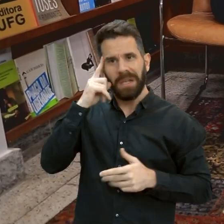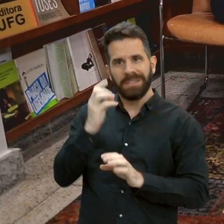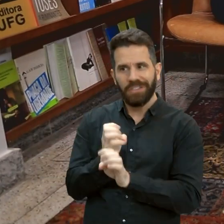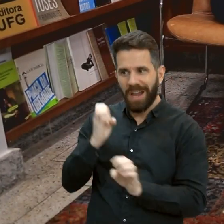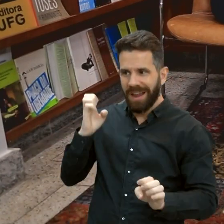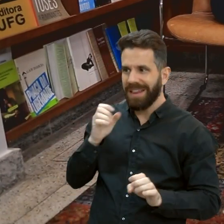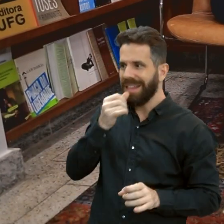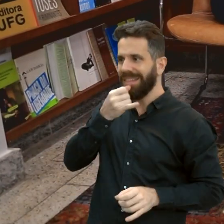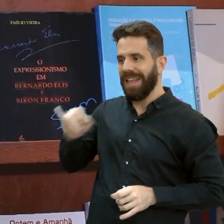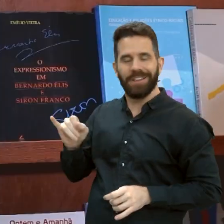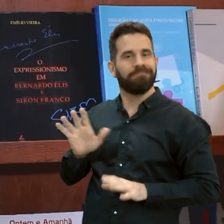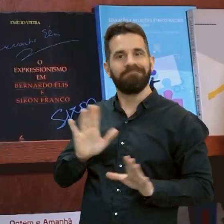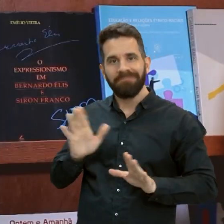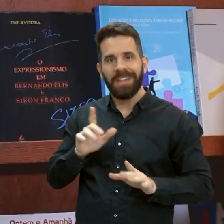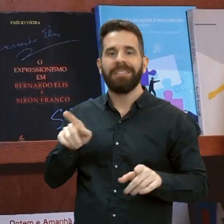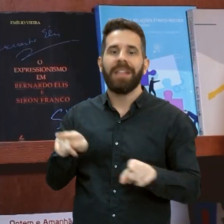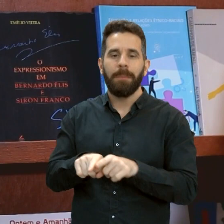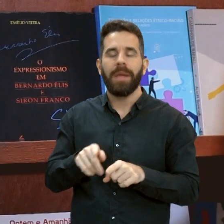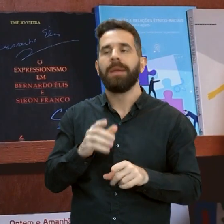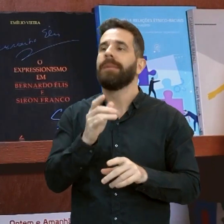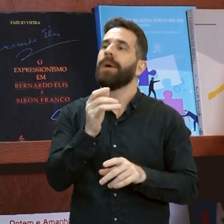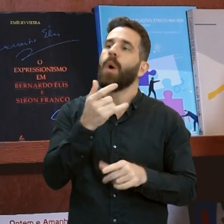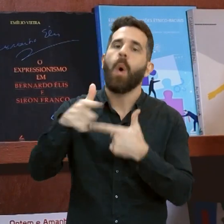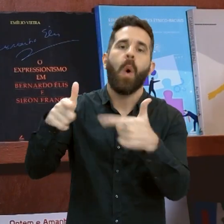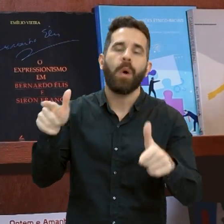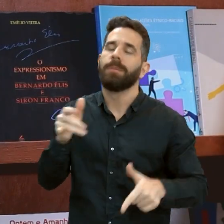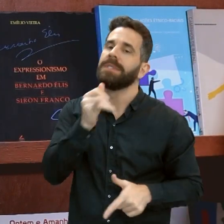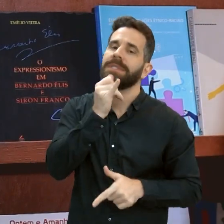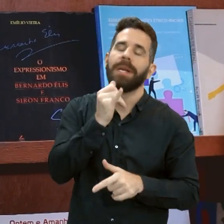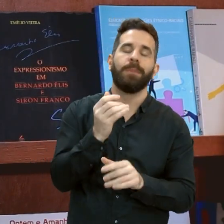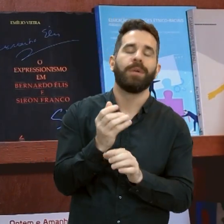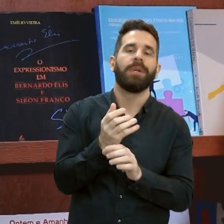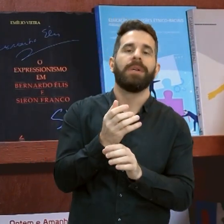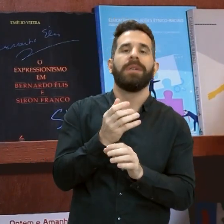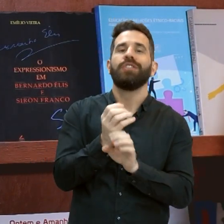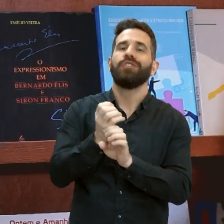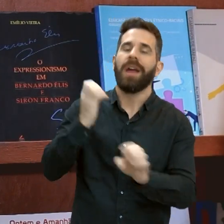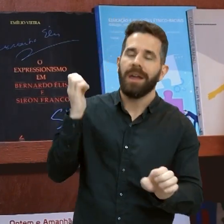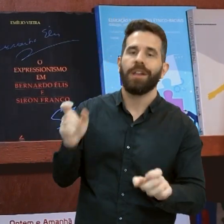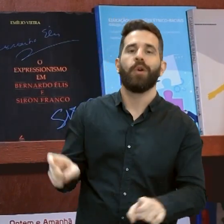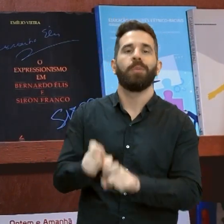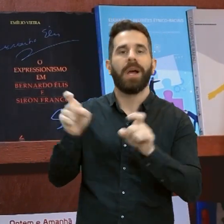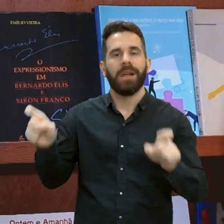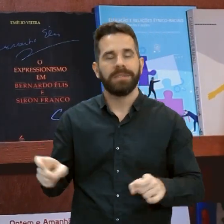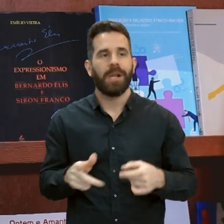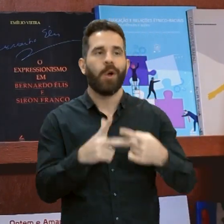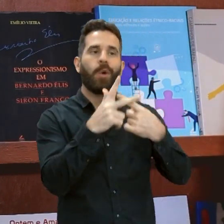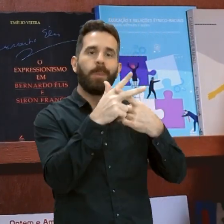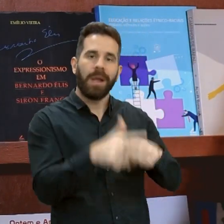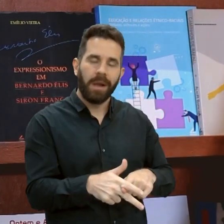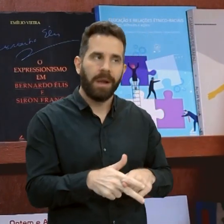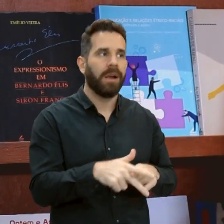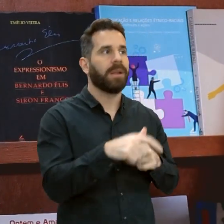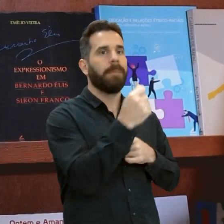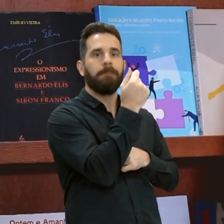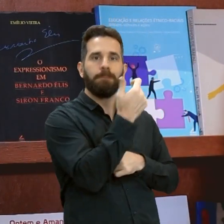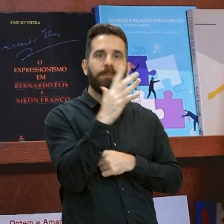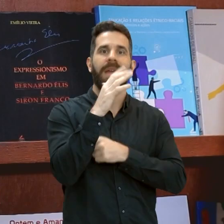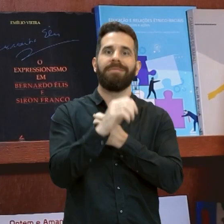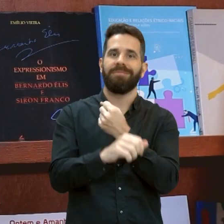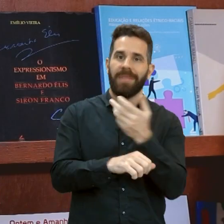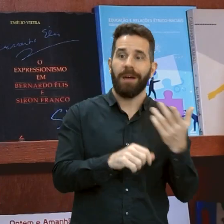origem aos outros cursos, como de engenharia da computação, engenharia mecânica, hoje temos engenharia ambiental, foram